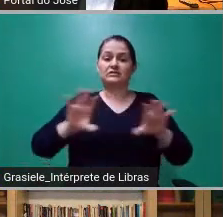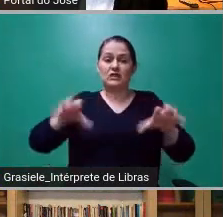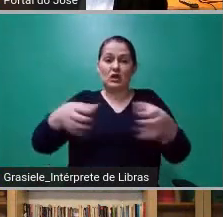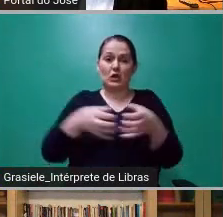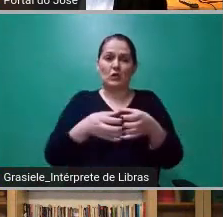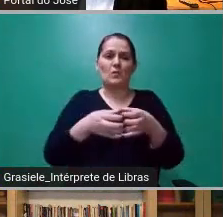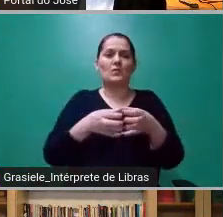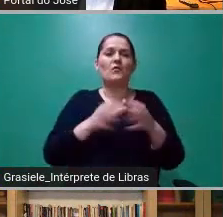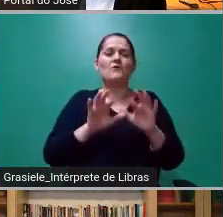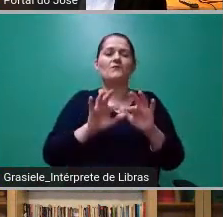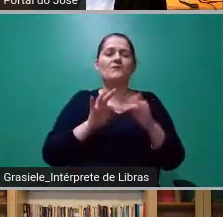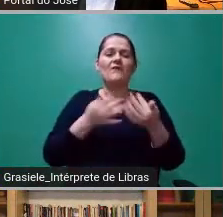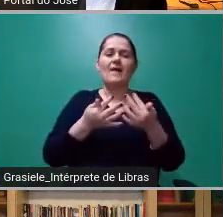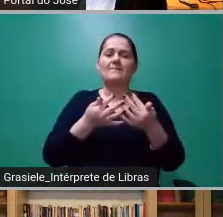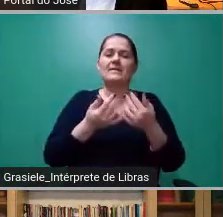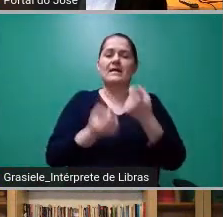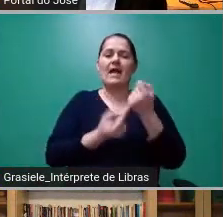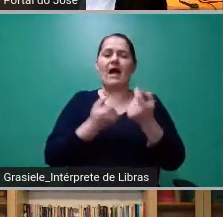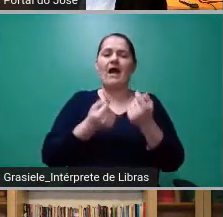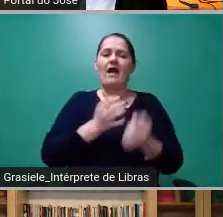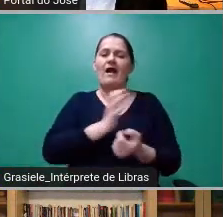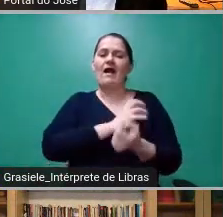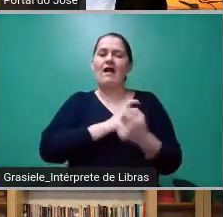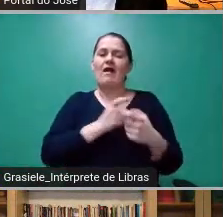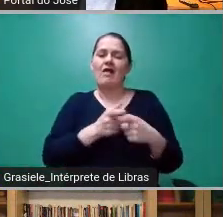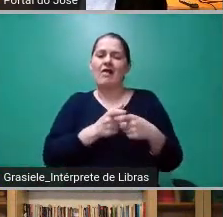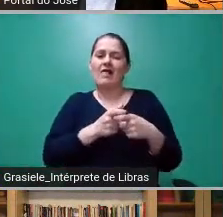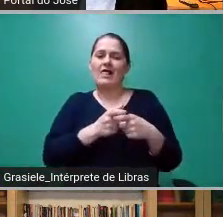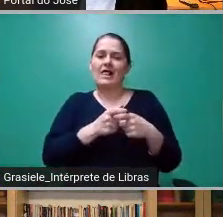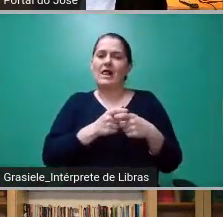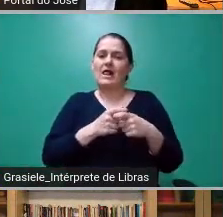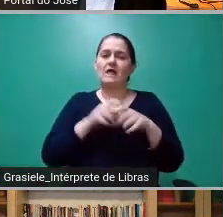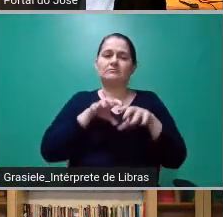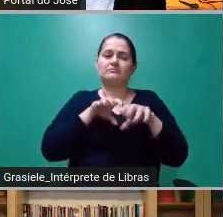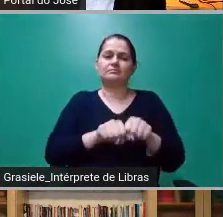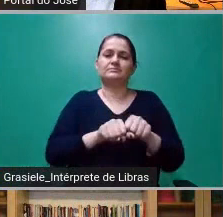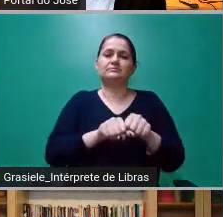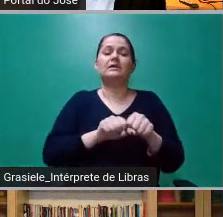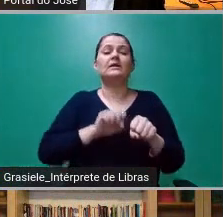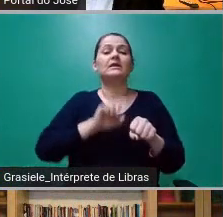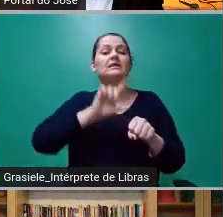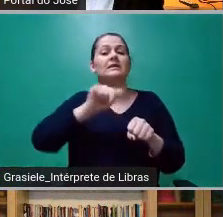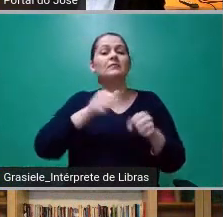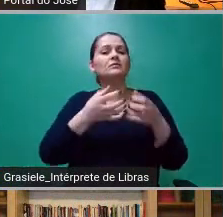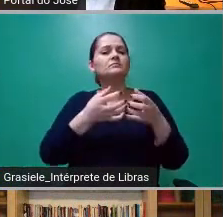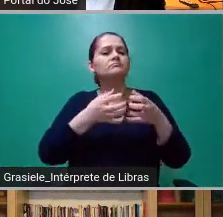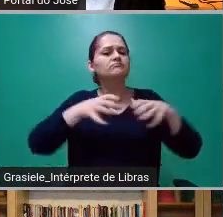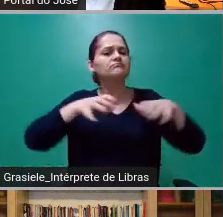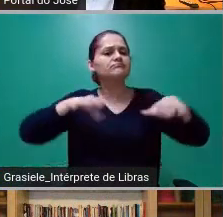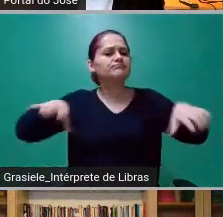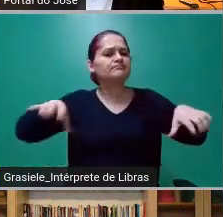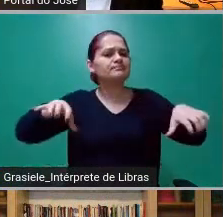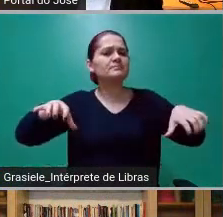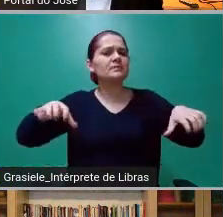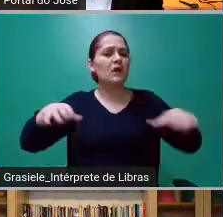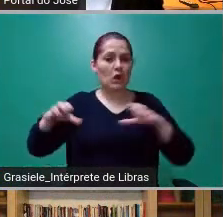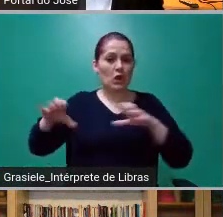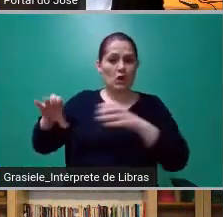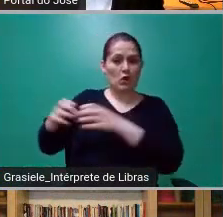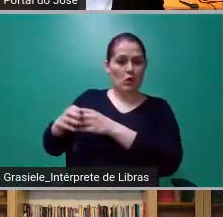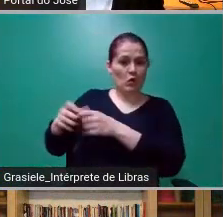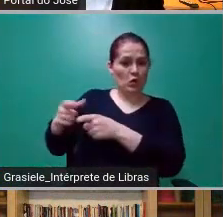conformar a opinião de repente explodiu quando houve a fragmentação das identidades sociais, quando a comunicação se tornou